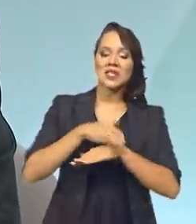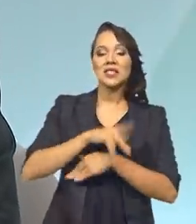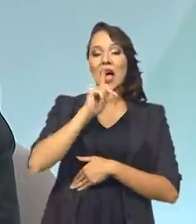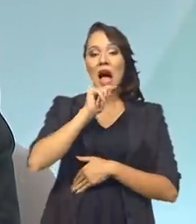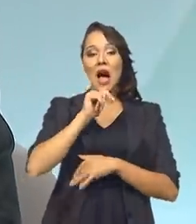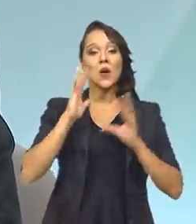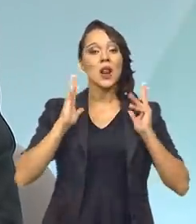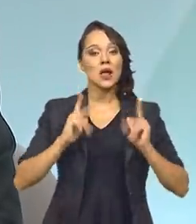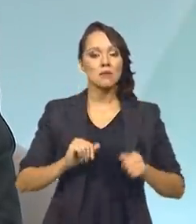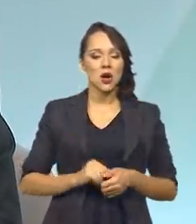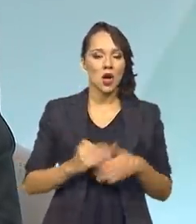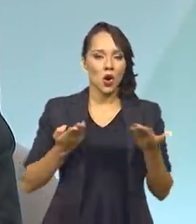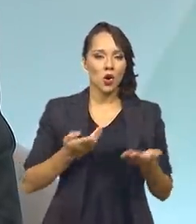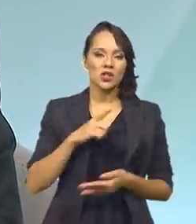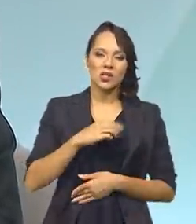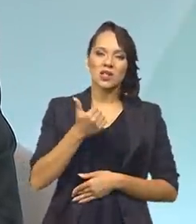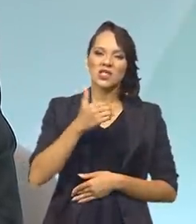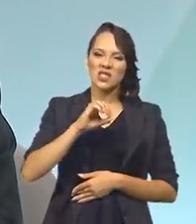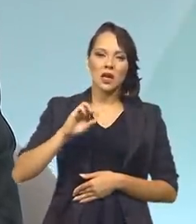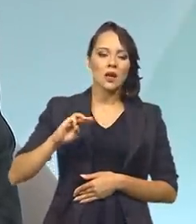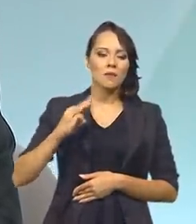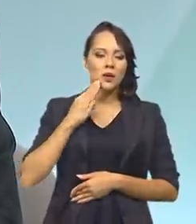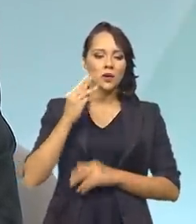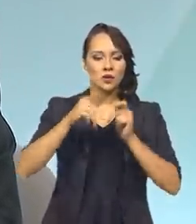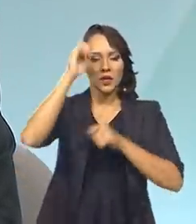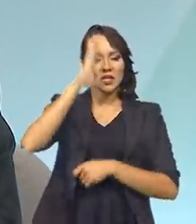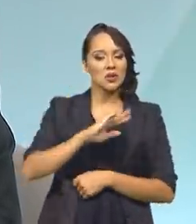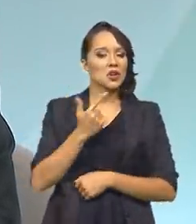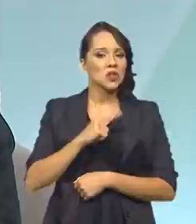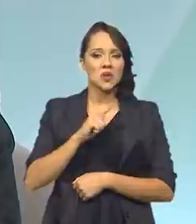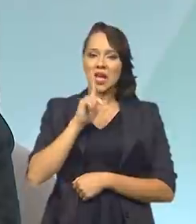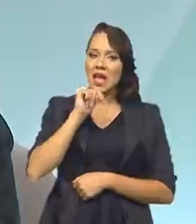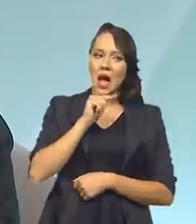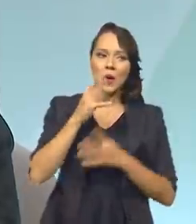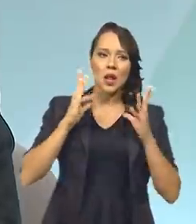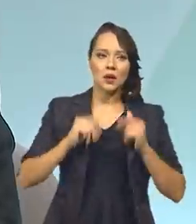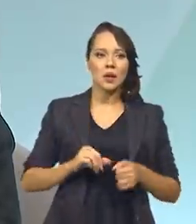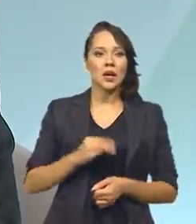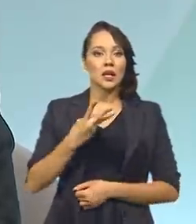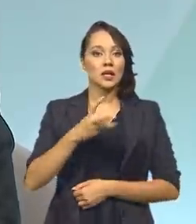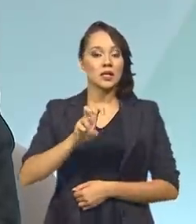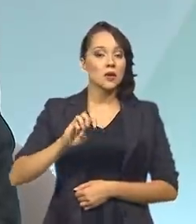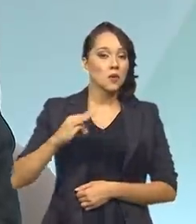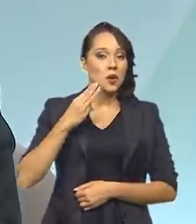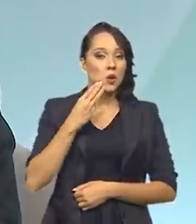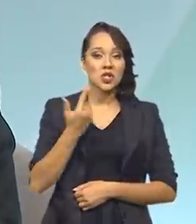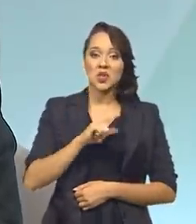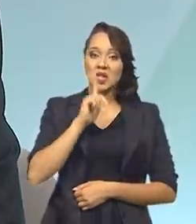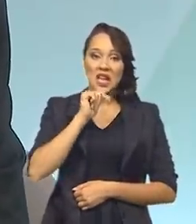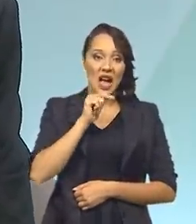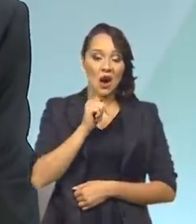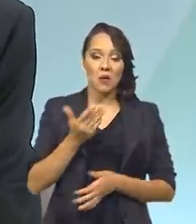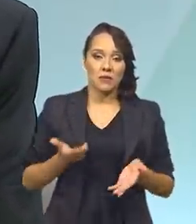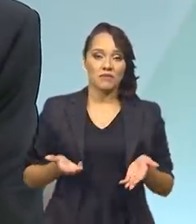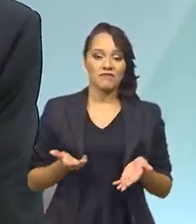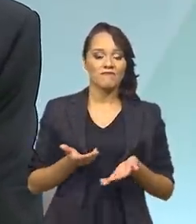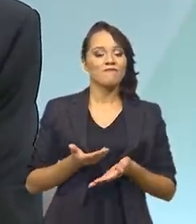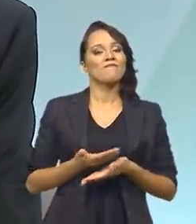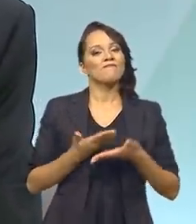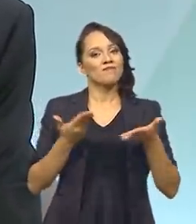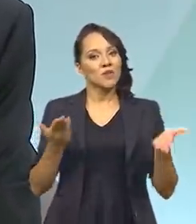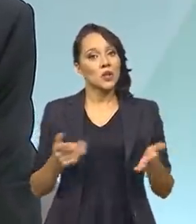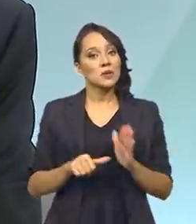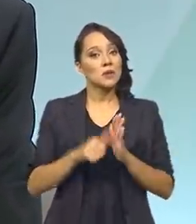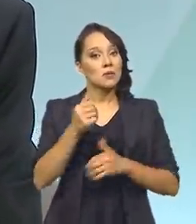tratada. Onde a gente tem 100 milhões de brasileiros que não têm esgoto tratado e 35 milhões de brasileiros que não têm água tratada. Então, nesse